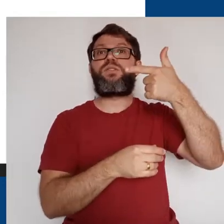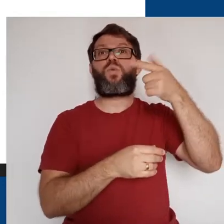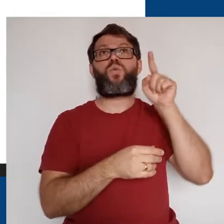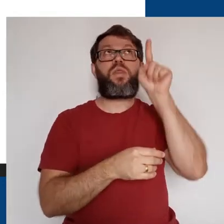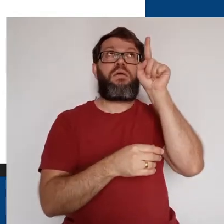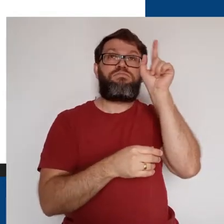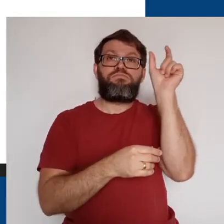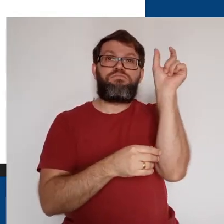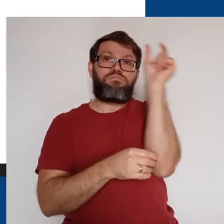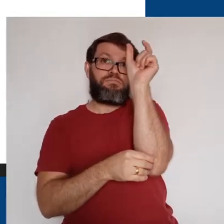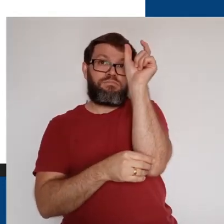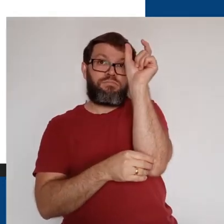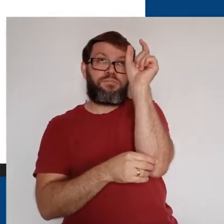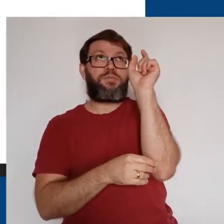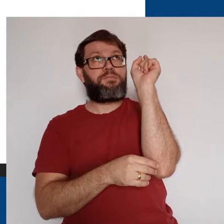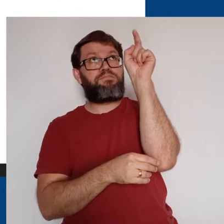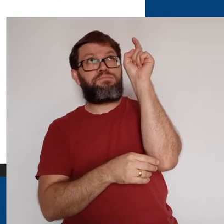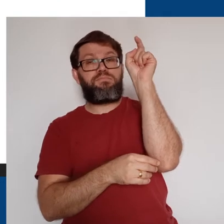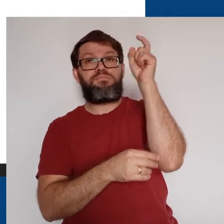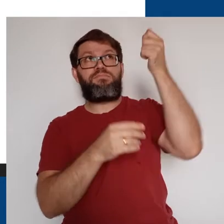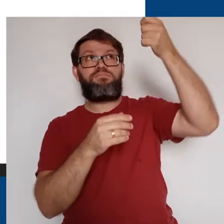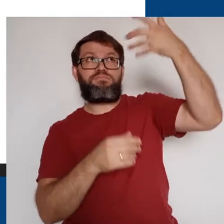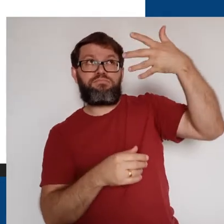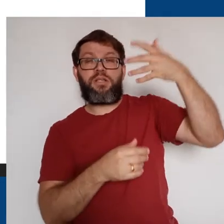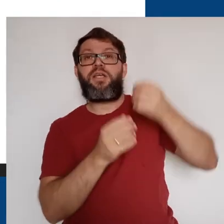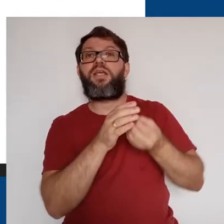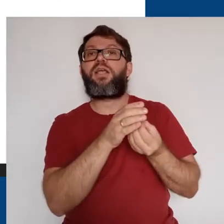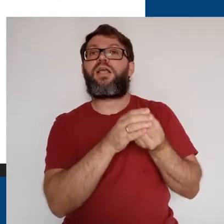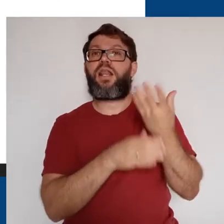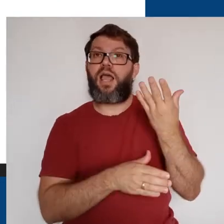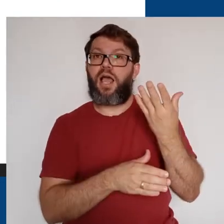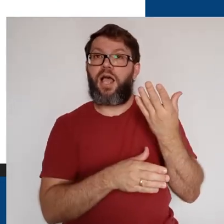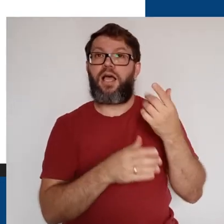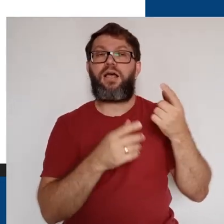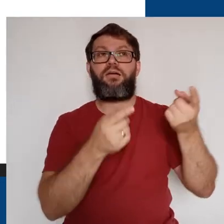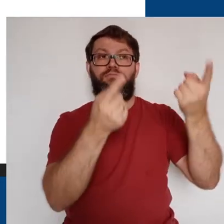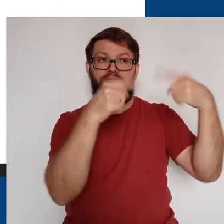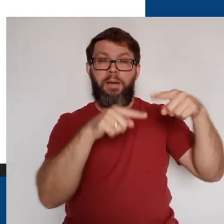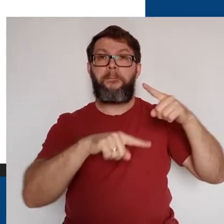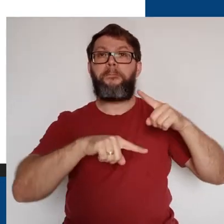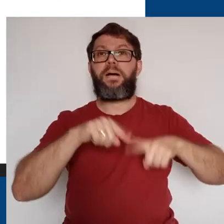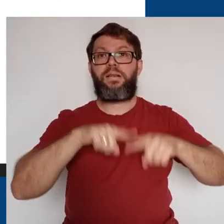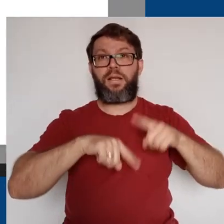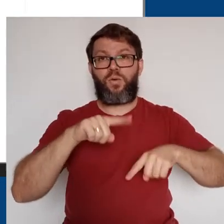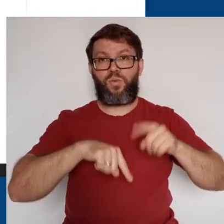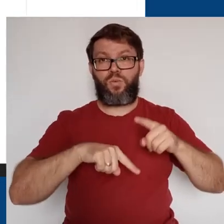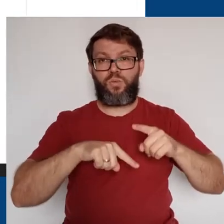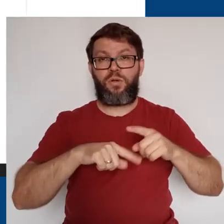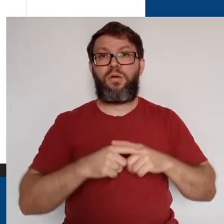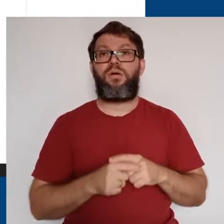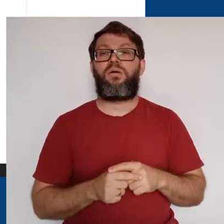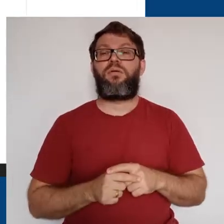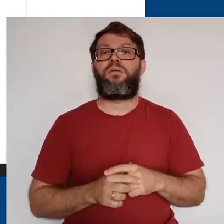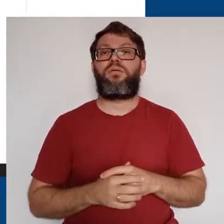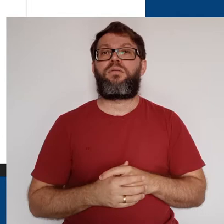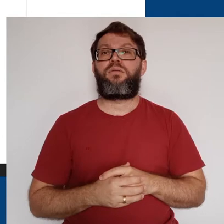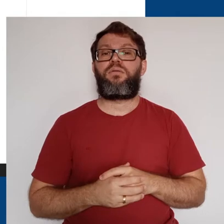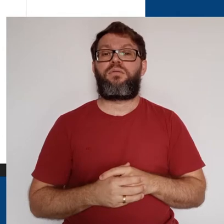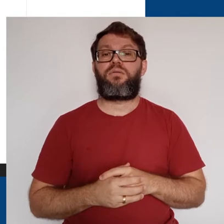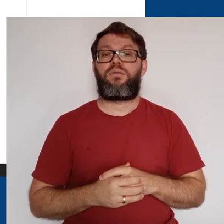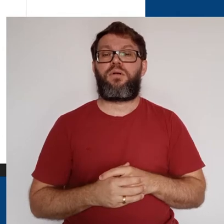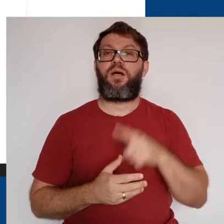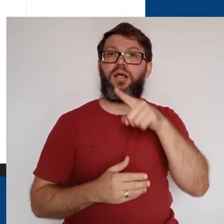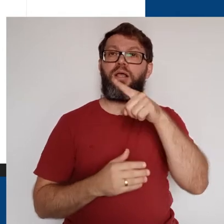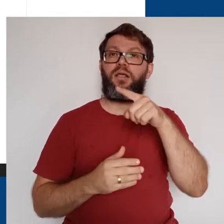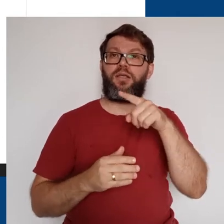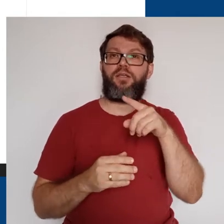opção do menu superior, clicamos em Criar, em seguida em Material e, no botão no